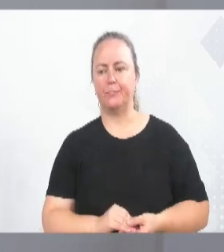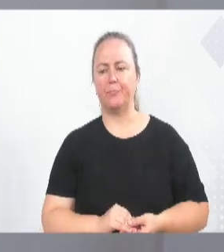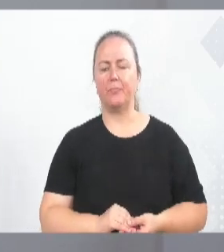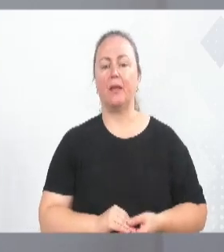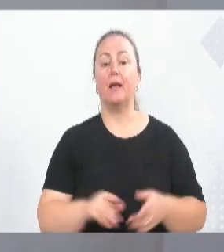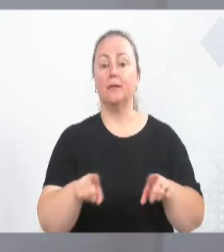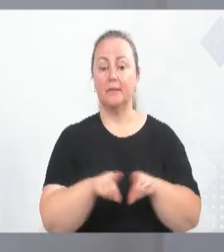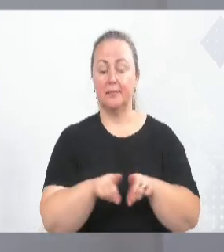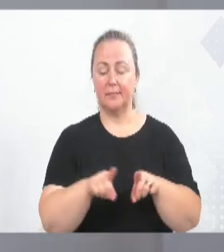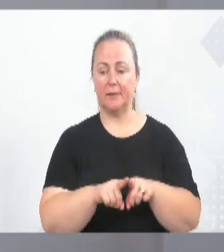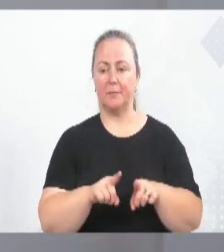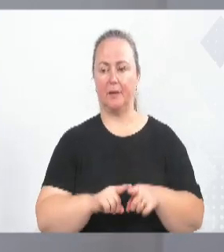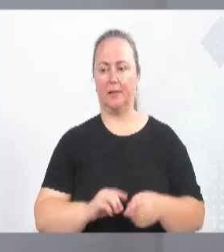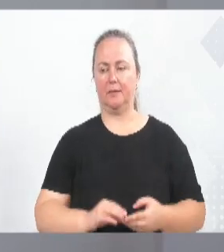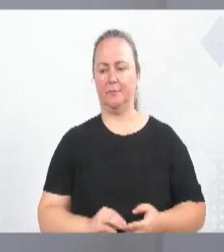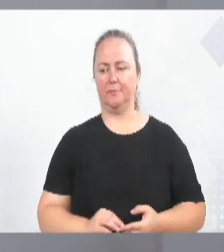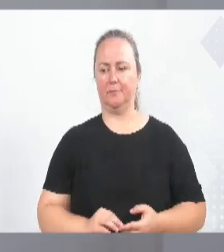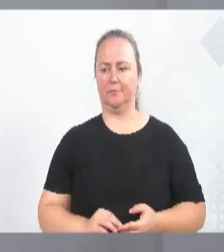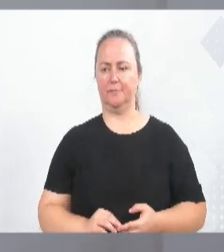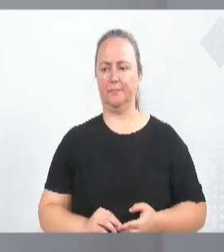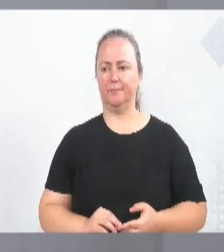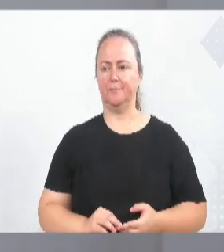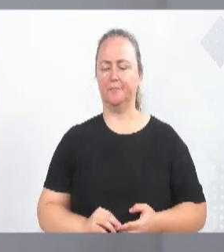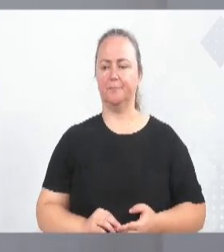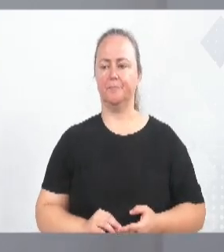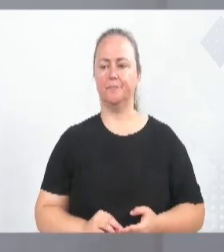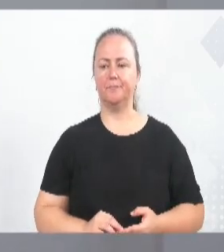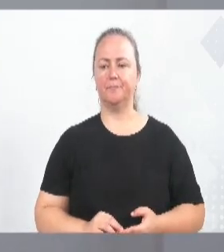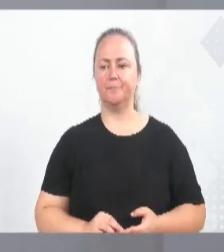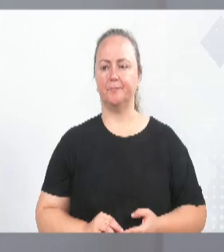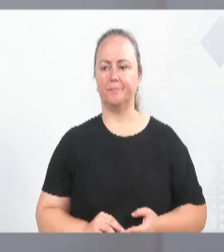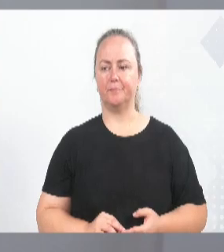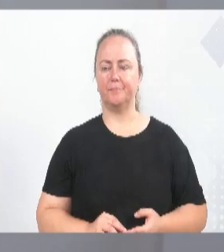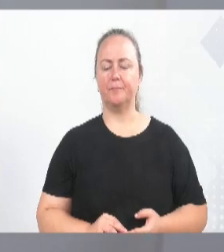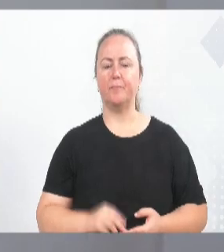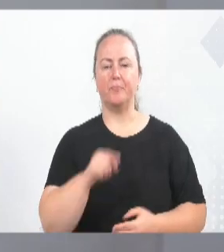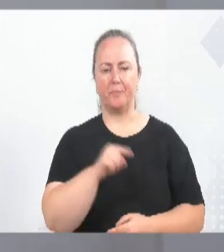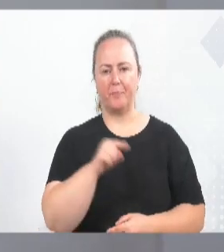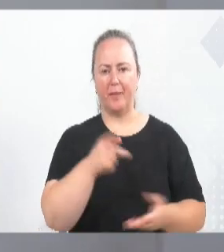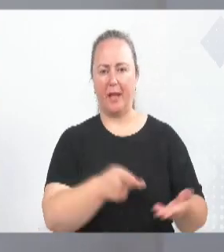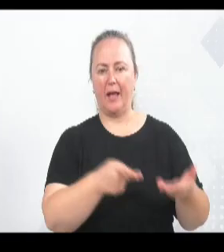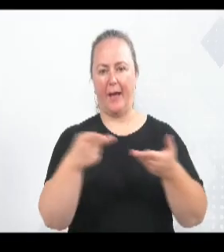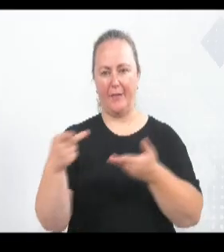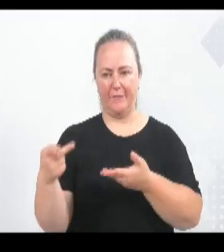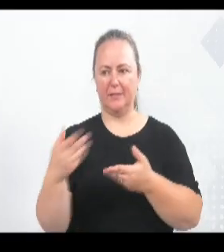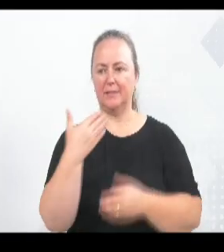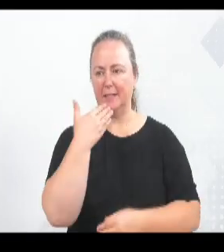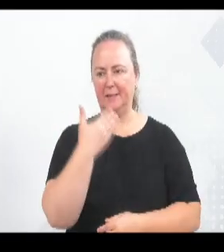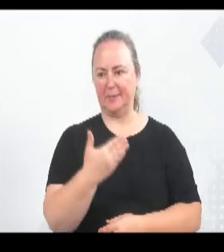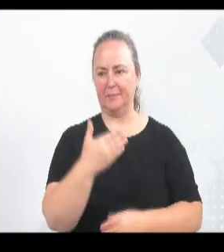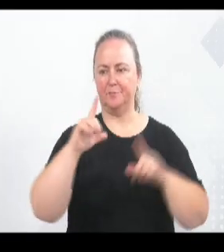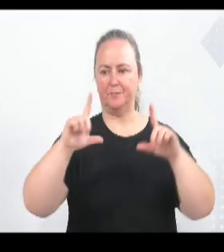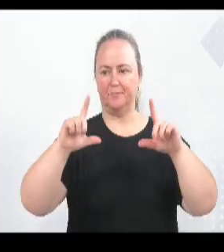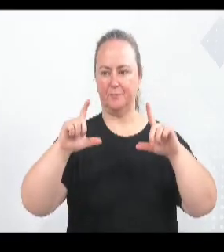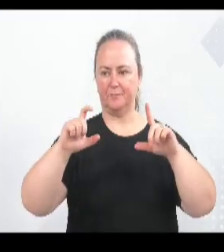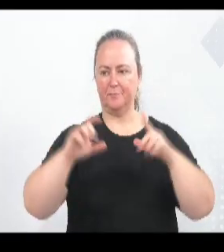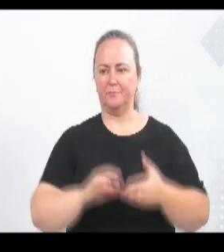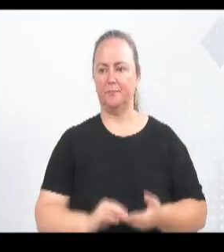manhã de hoje, quero, se Ari puder fazer a gentileza, Ari, nós fizemos uma visita, acompanhando as obras do CI